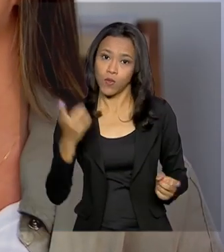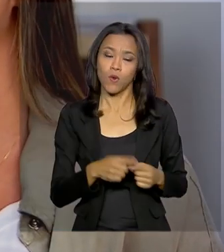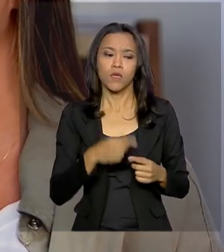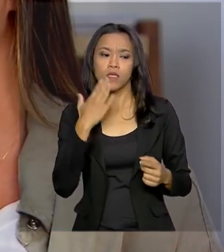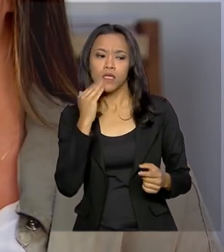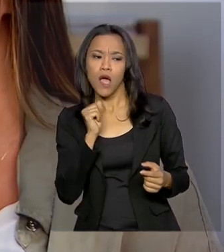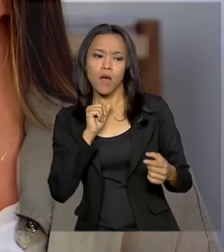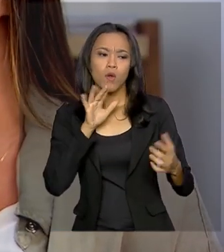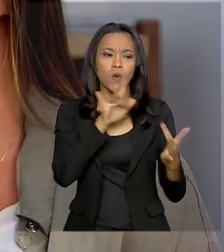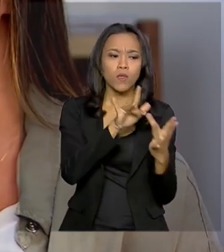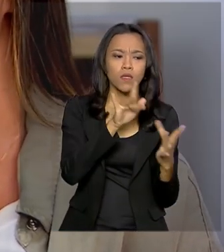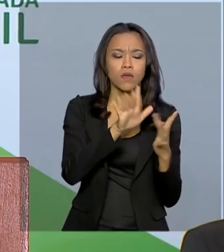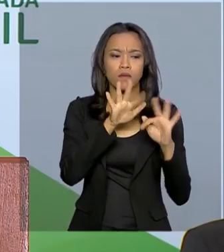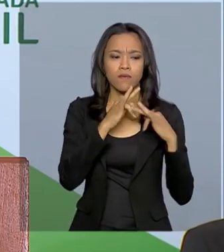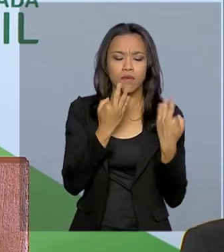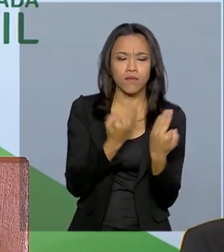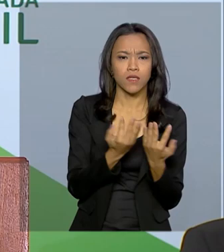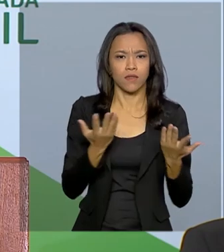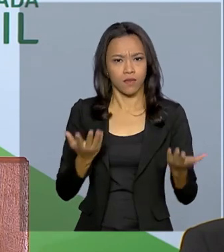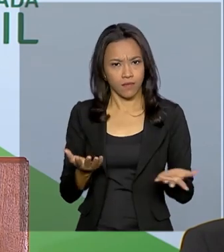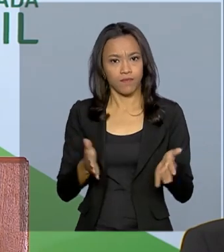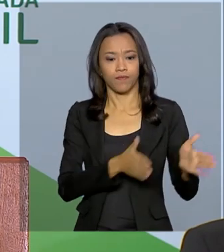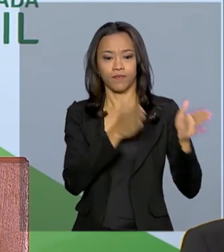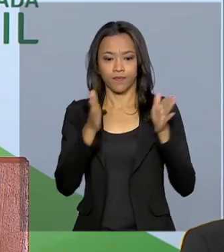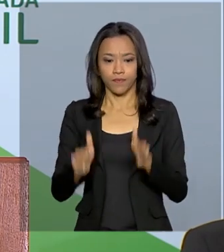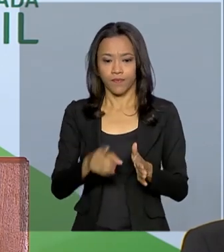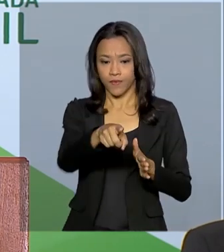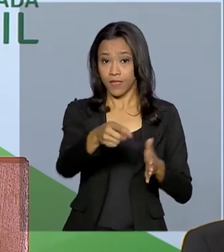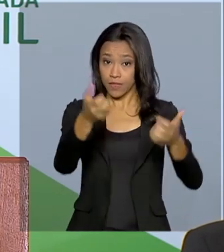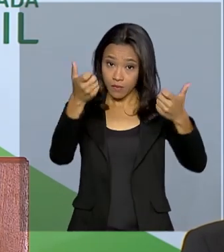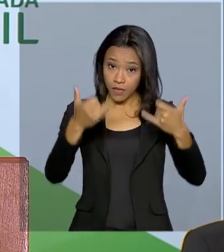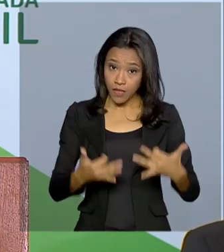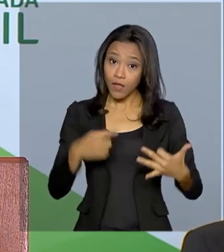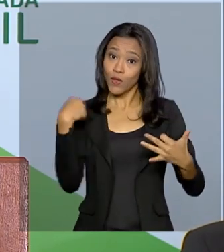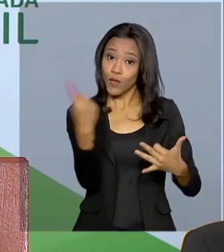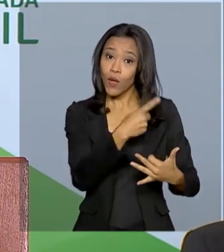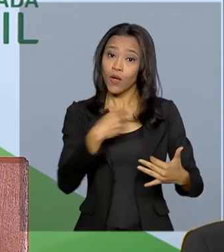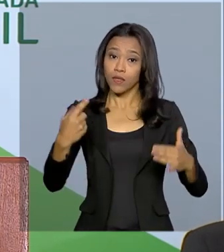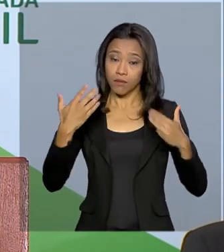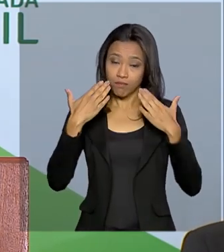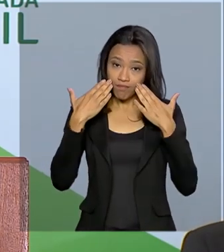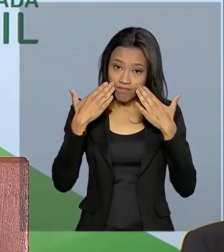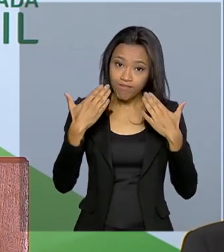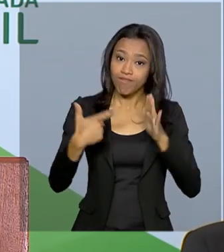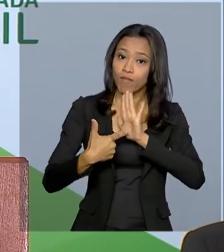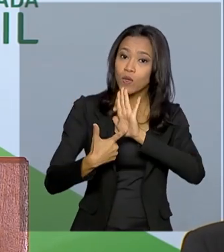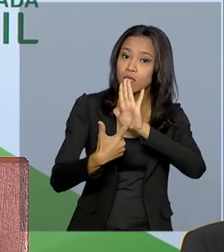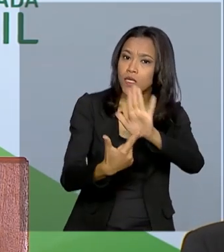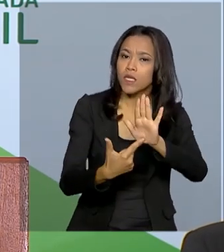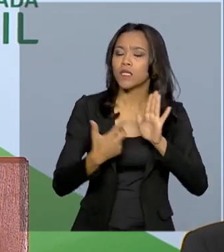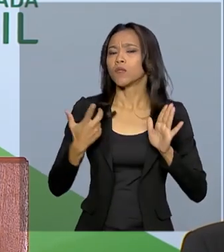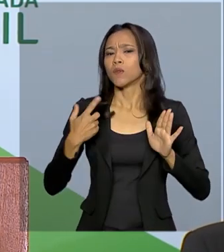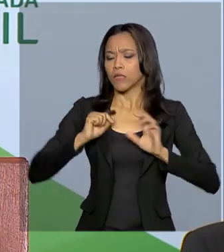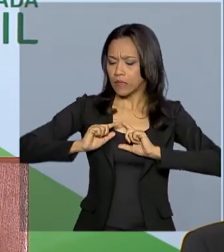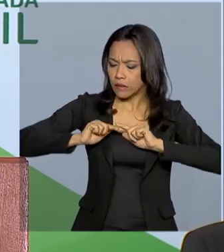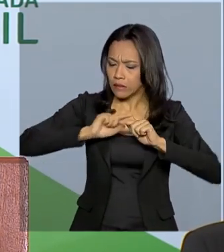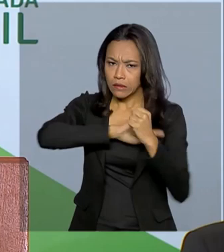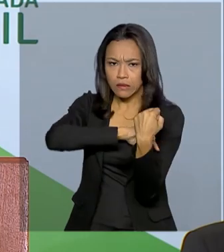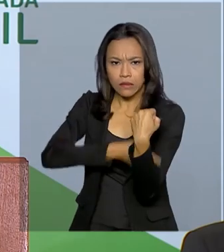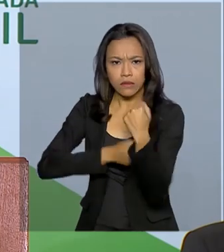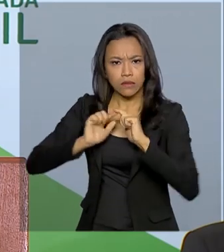tem mais contato com a família. Estamos mostrando com gestos, com palavras e com ações